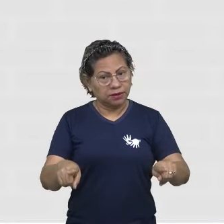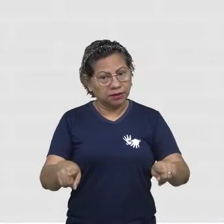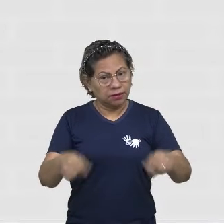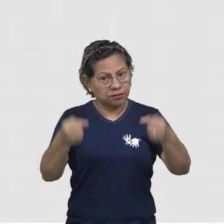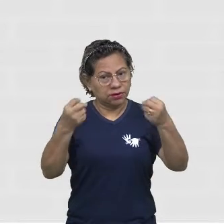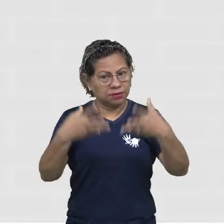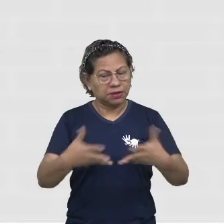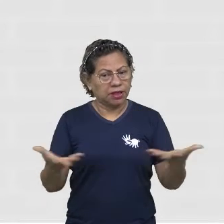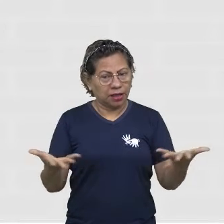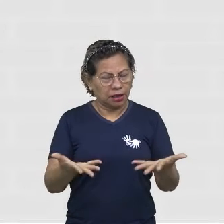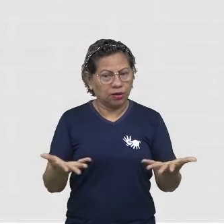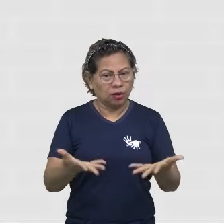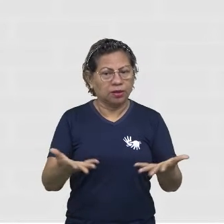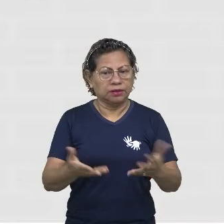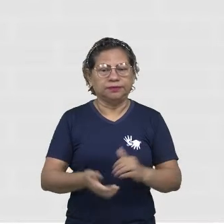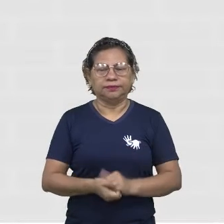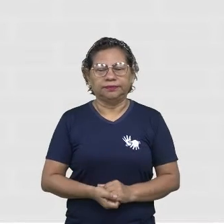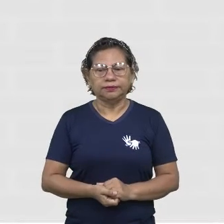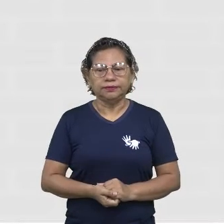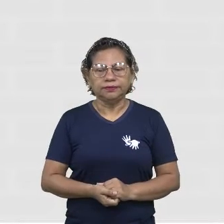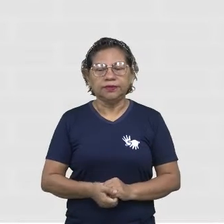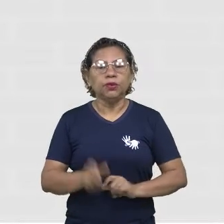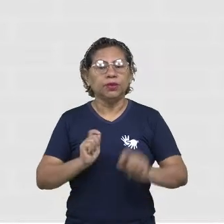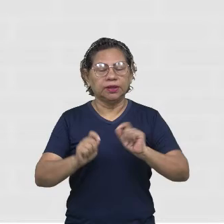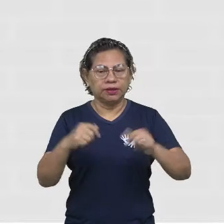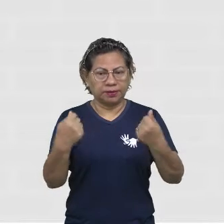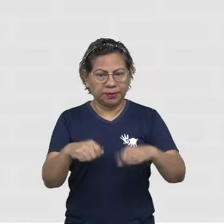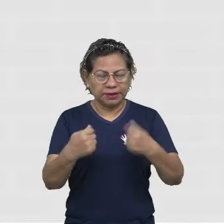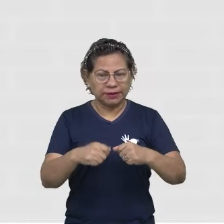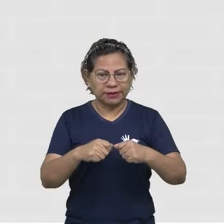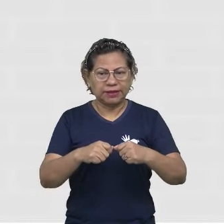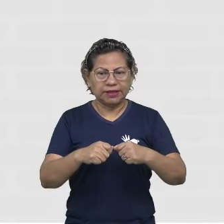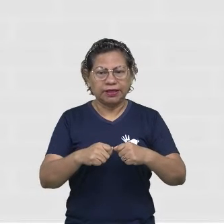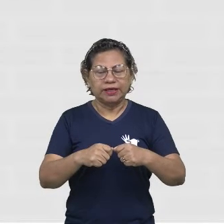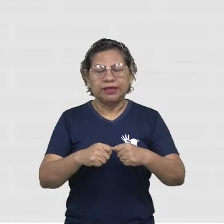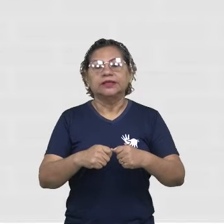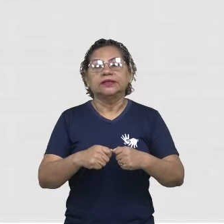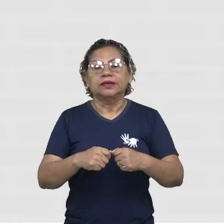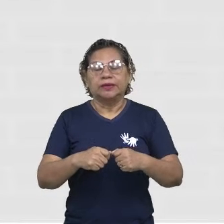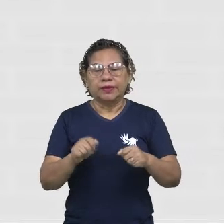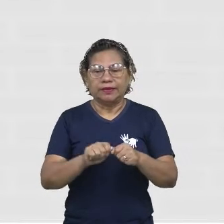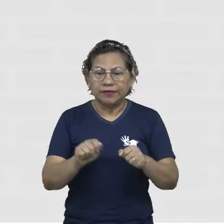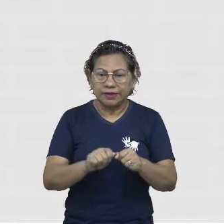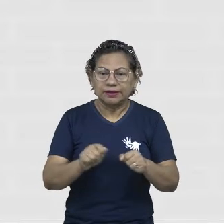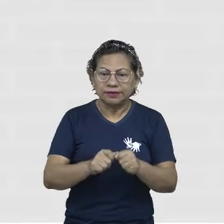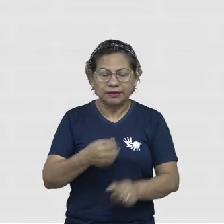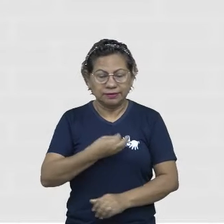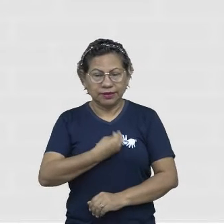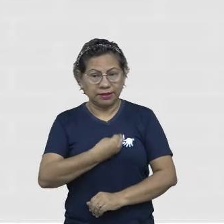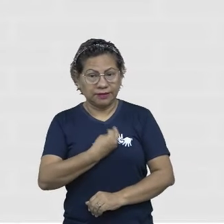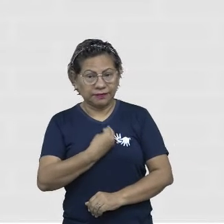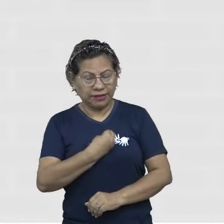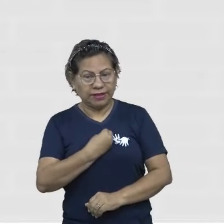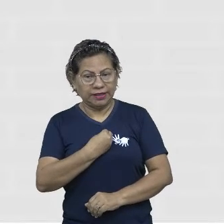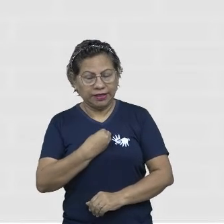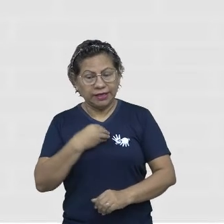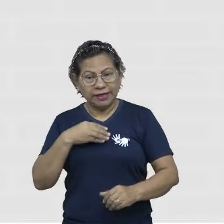para vocês. E para tudo isso, nós precisamos de quê? Para construir essas pontes, nós precisamos de determinação,